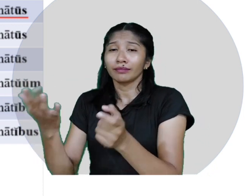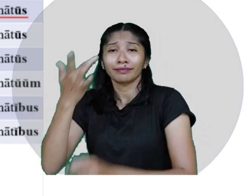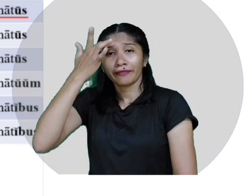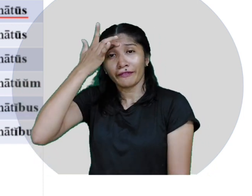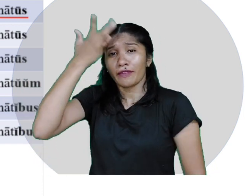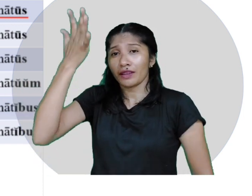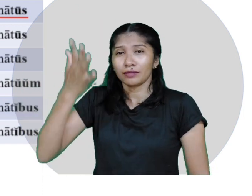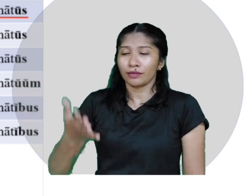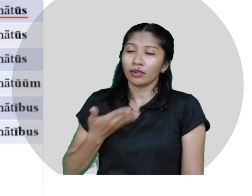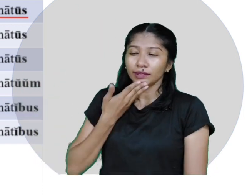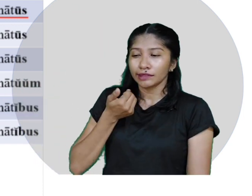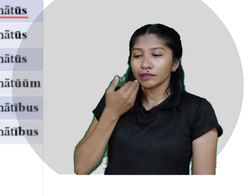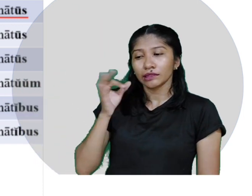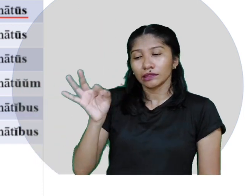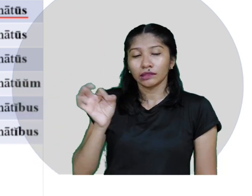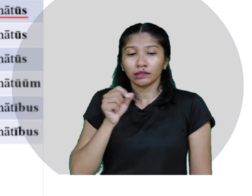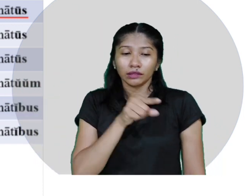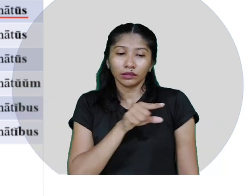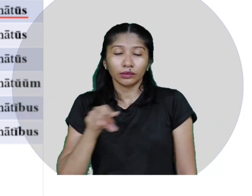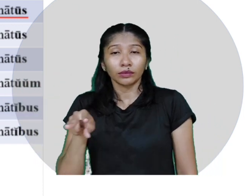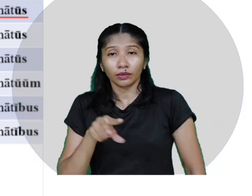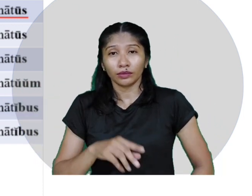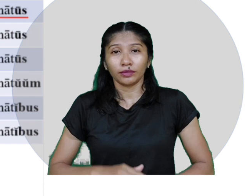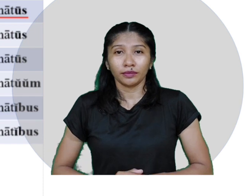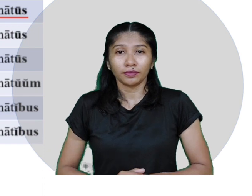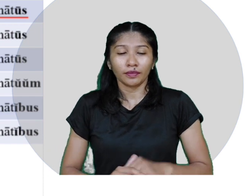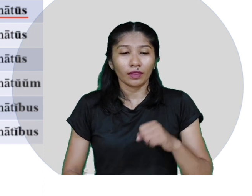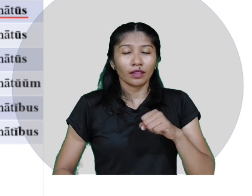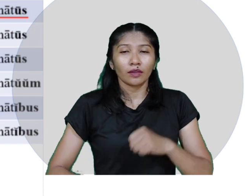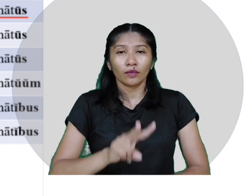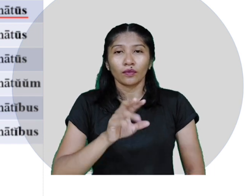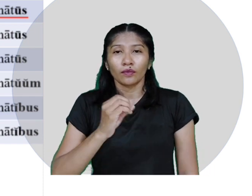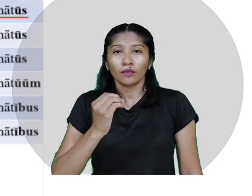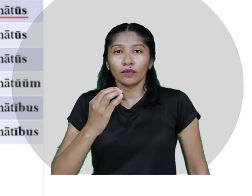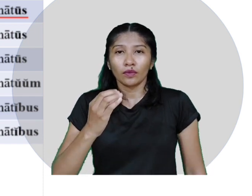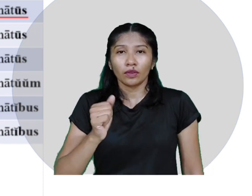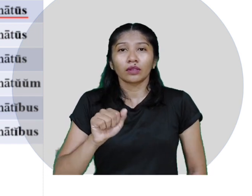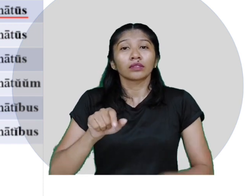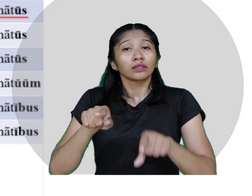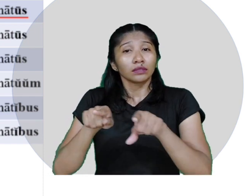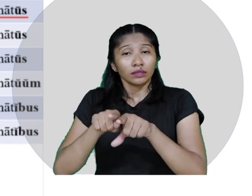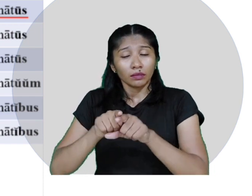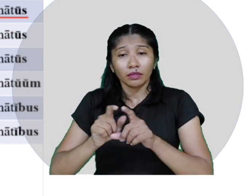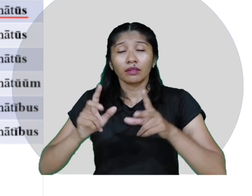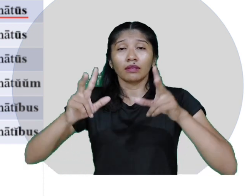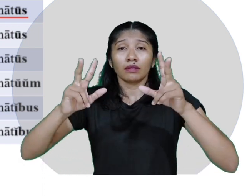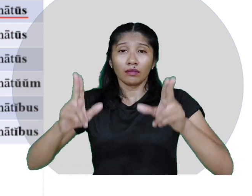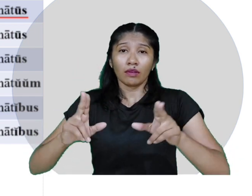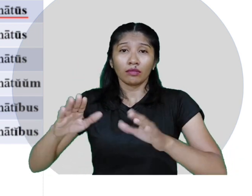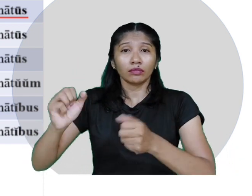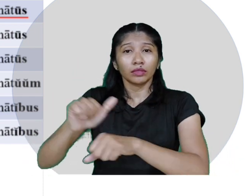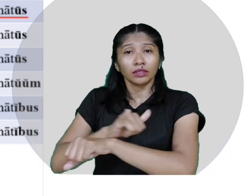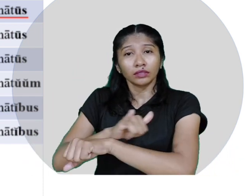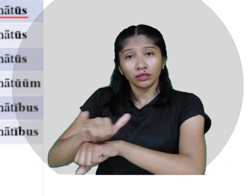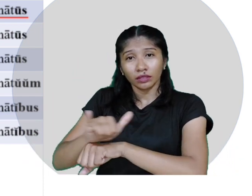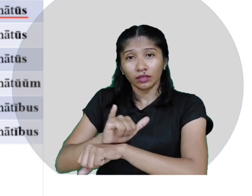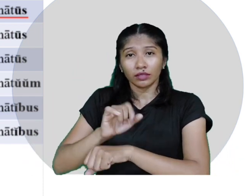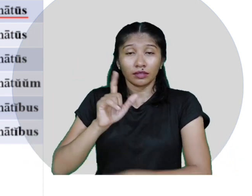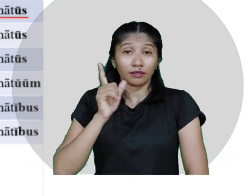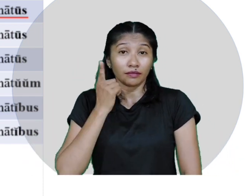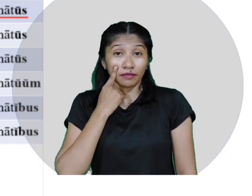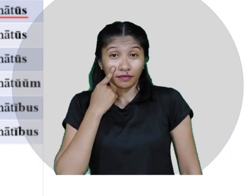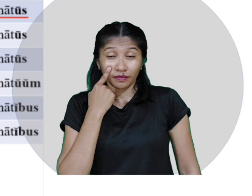O vocativo utiliza a mesma forma do nominativo. Então, nós temos a frase no singular,